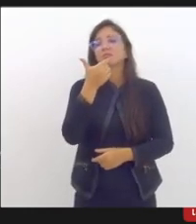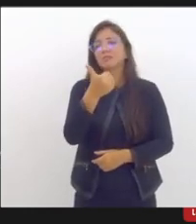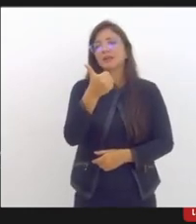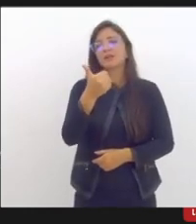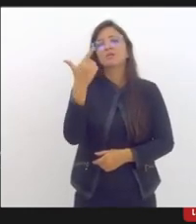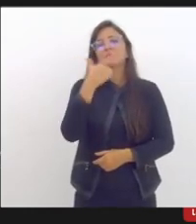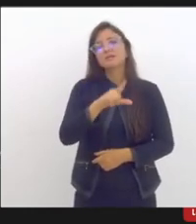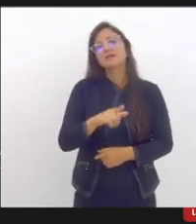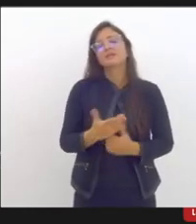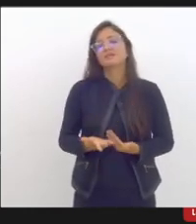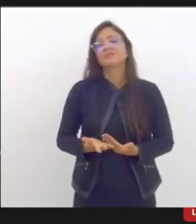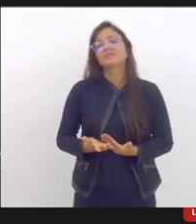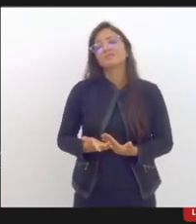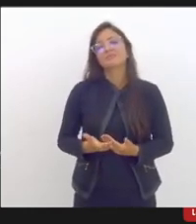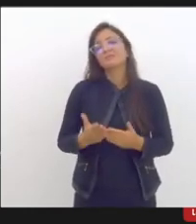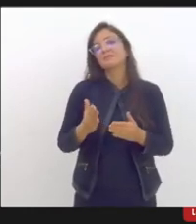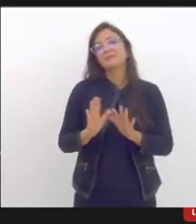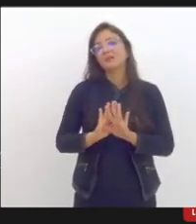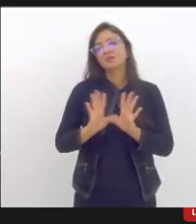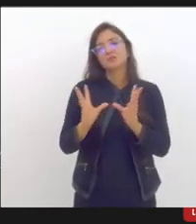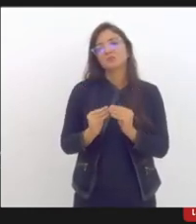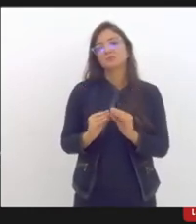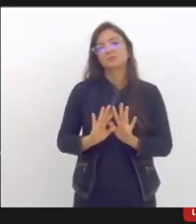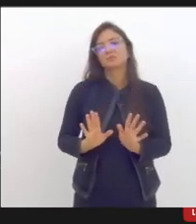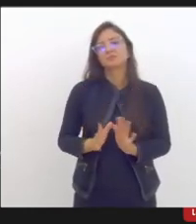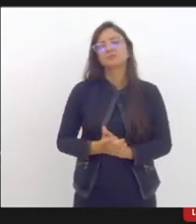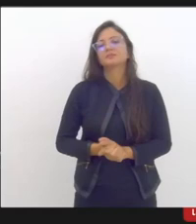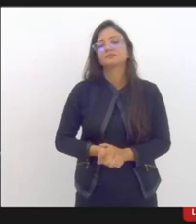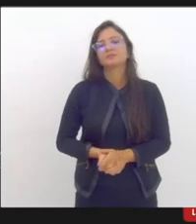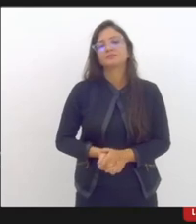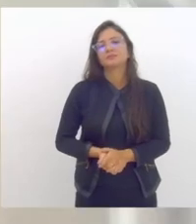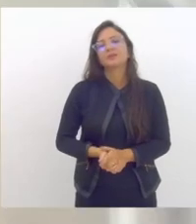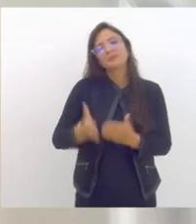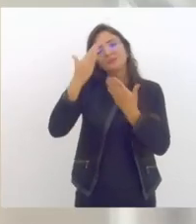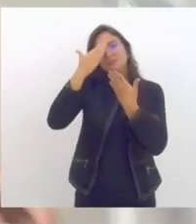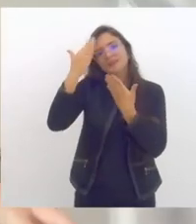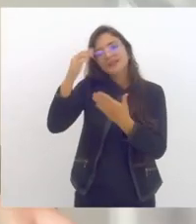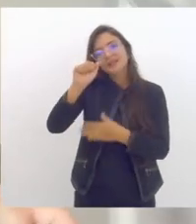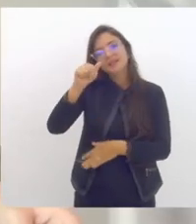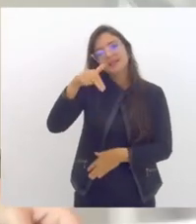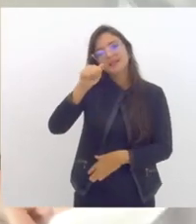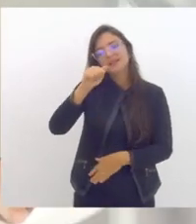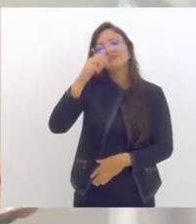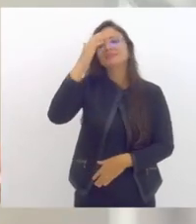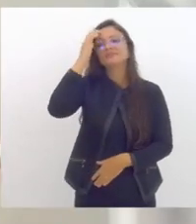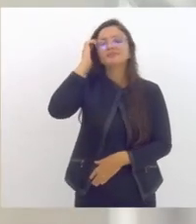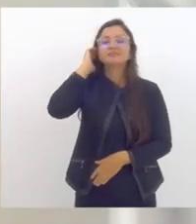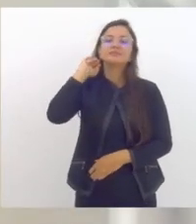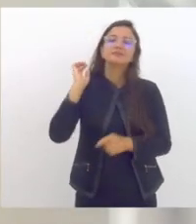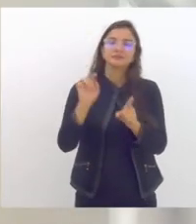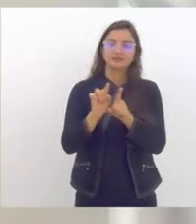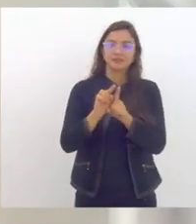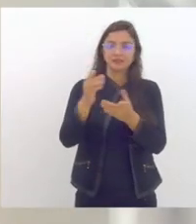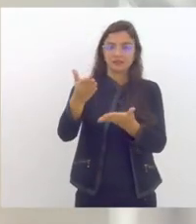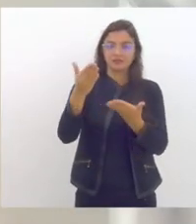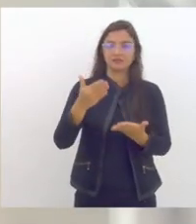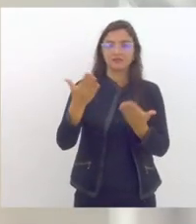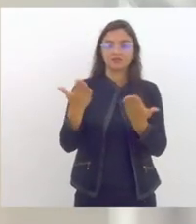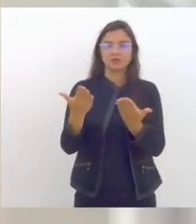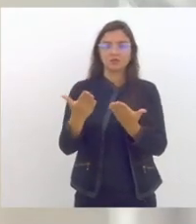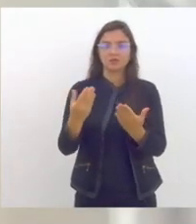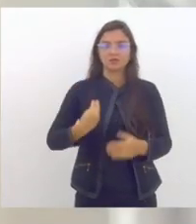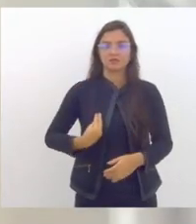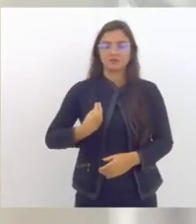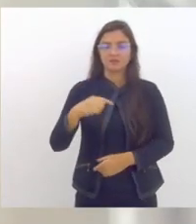momento é isso fico à disposição Obrigado Ana Paula a gente convidou também pra participar aqui junto conosco